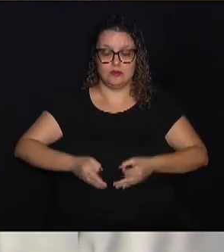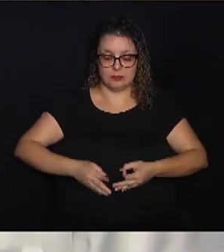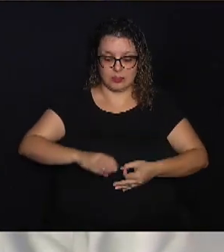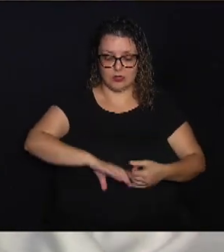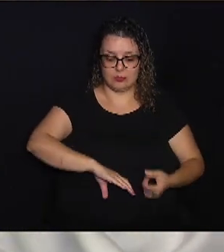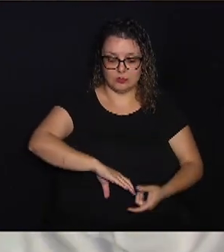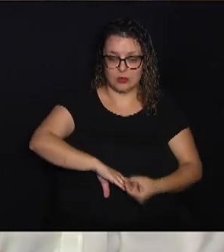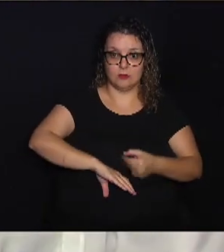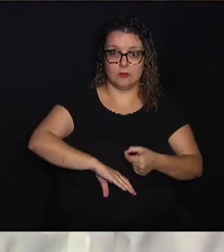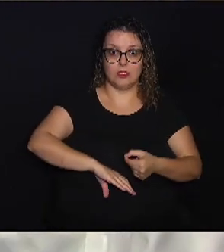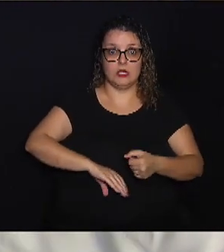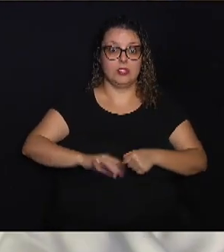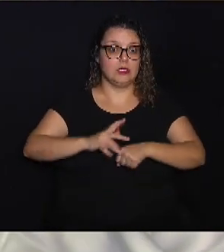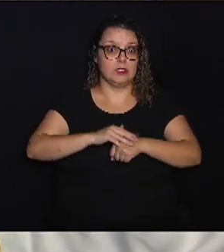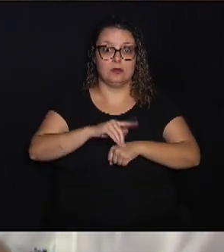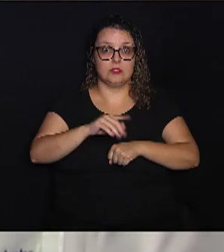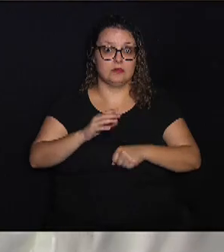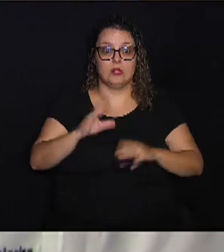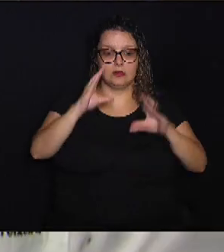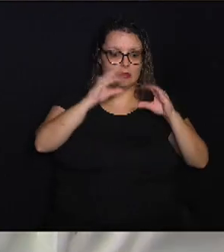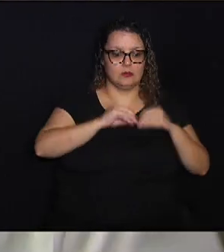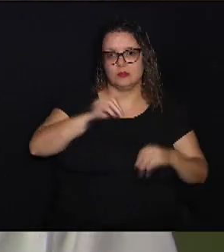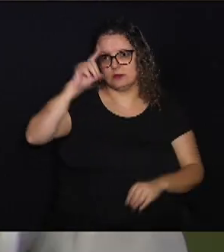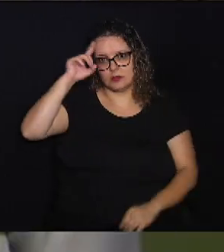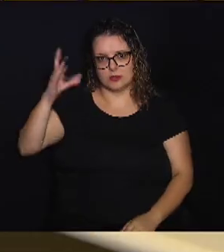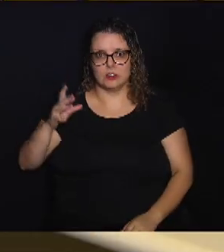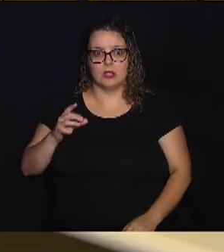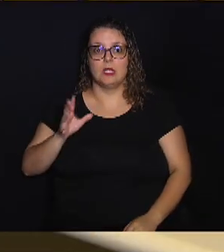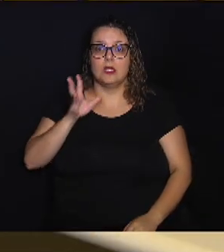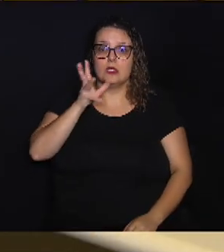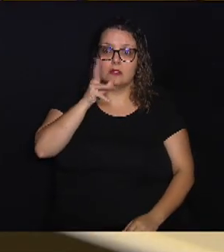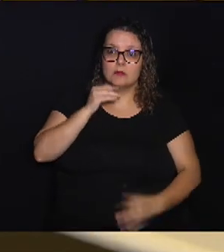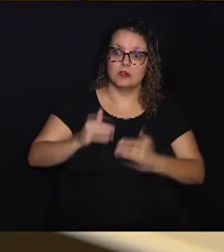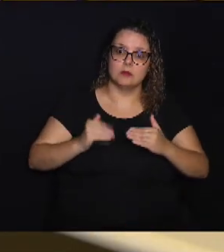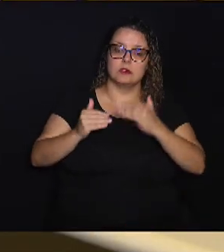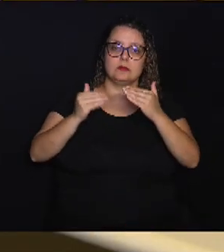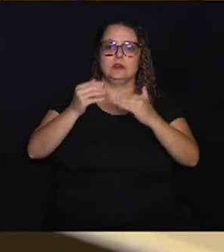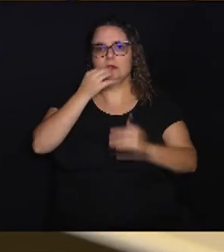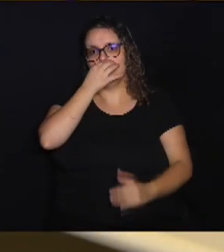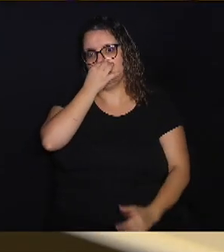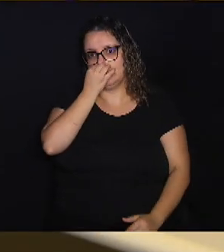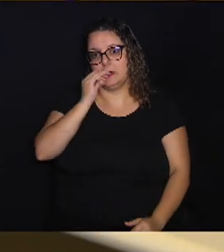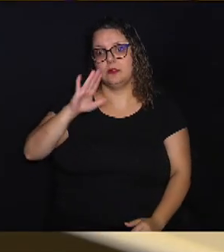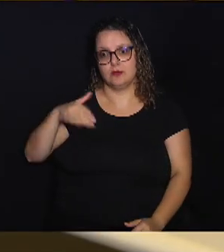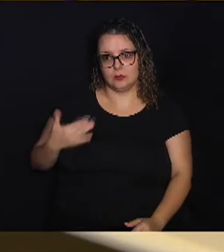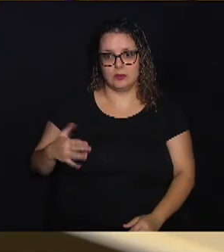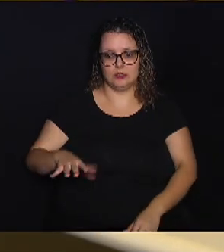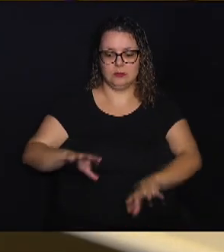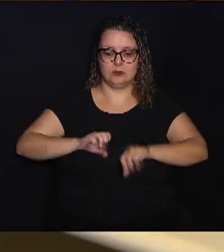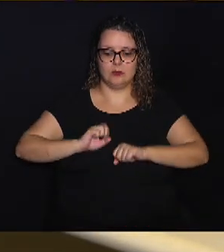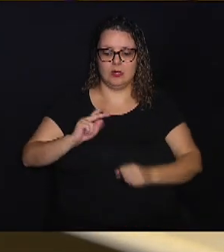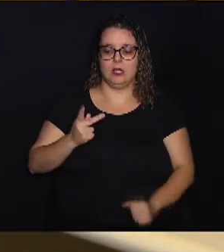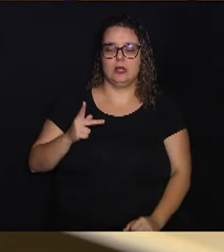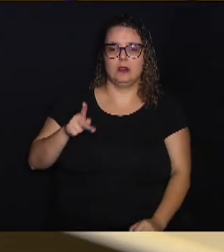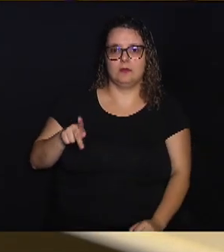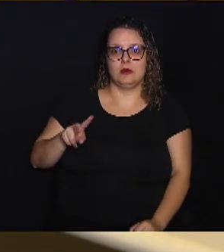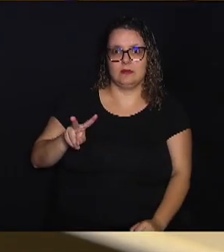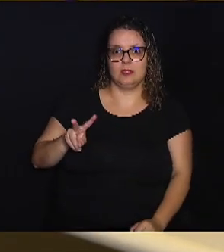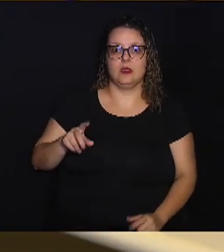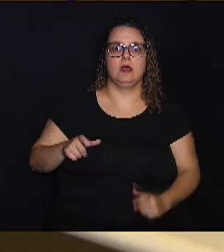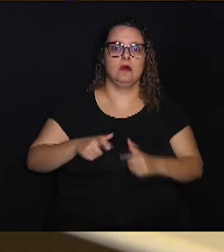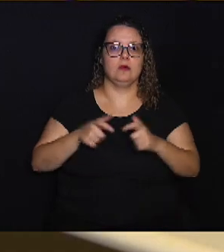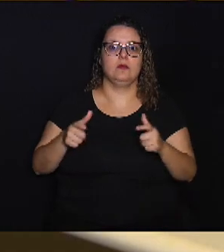e a doença não é instantânea, ela leva tempo para se desenvolver. Quando a pessoa adquire um HPV, a maioria vai